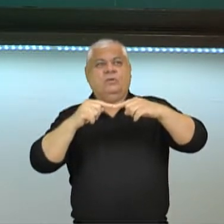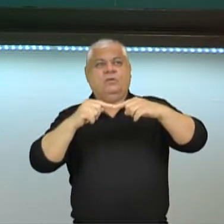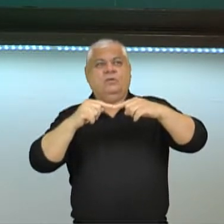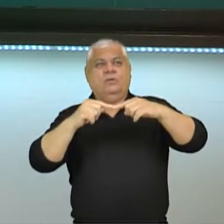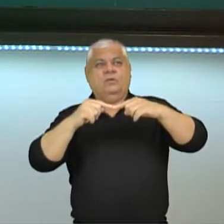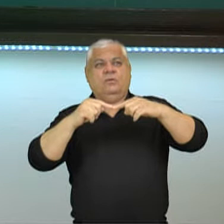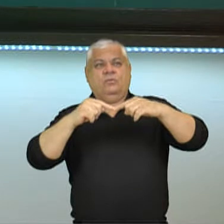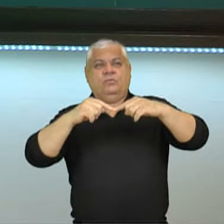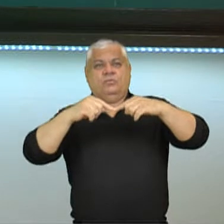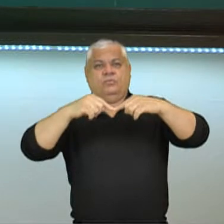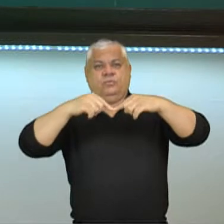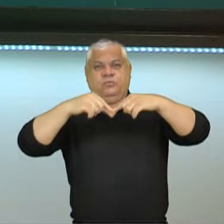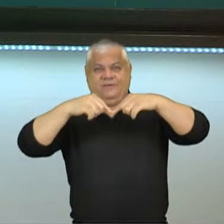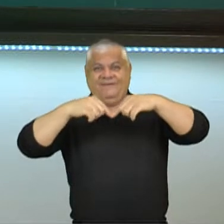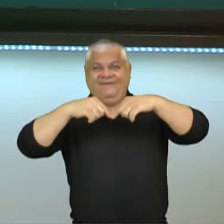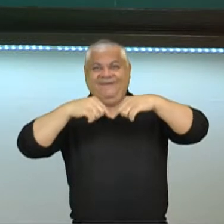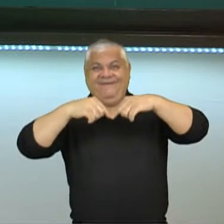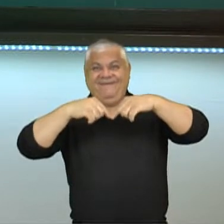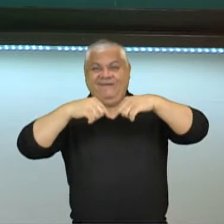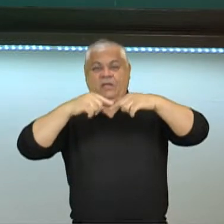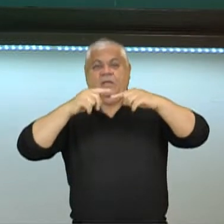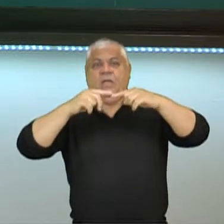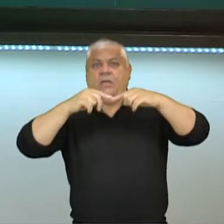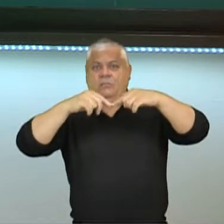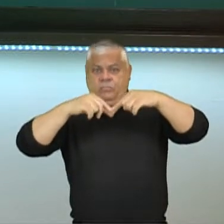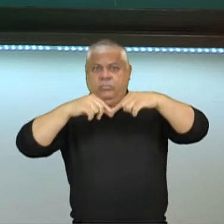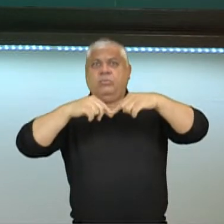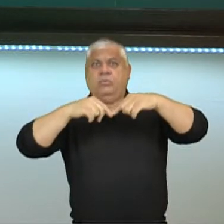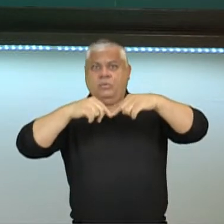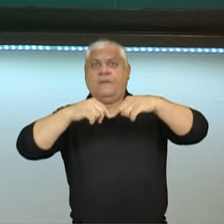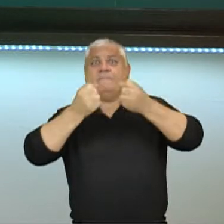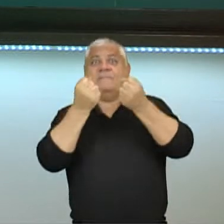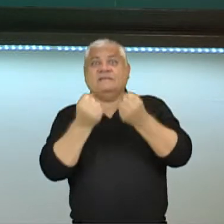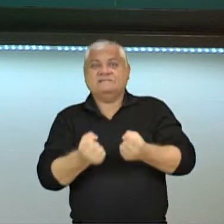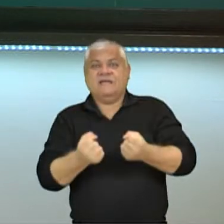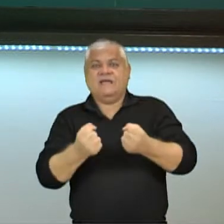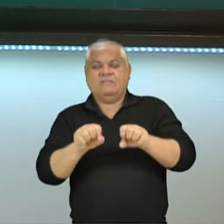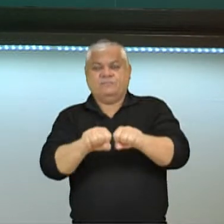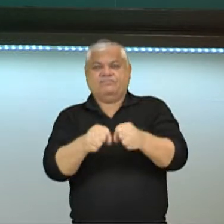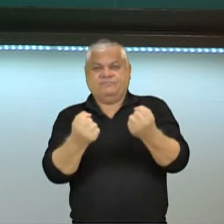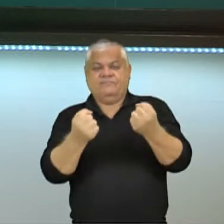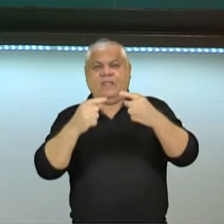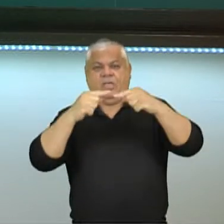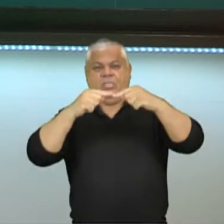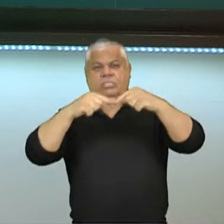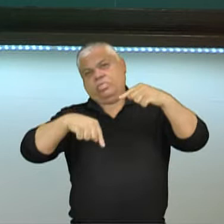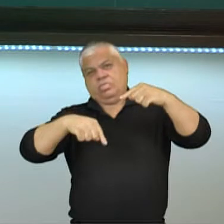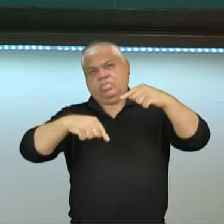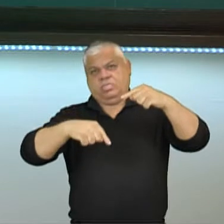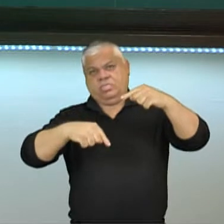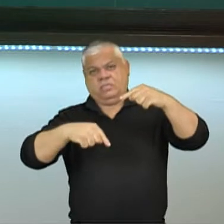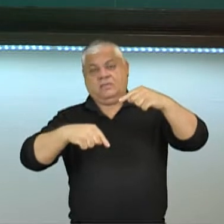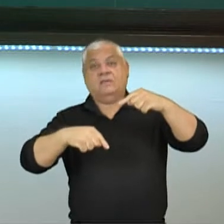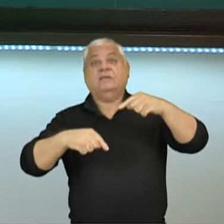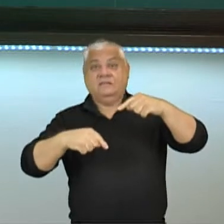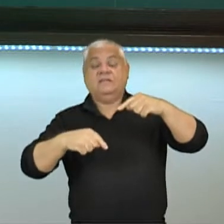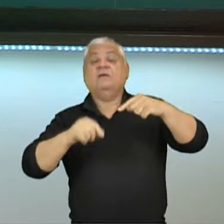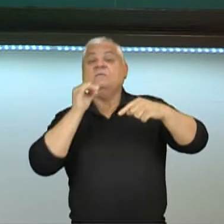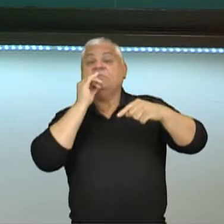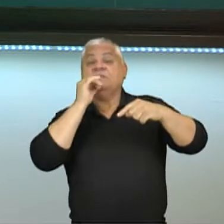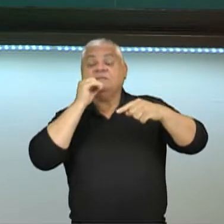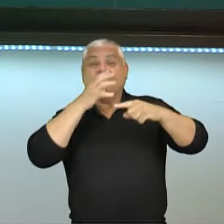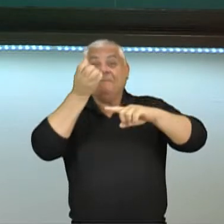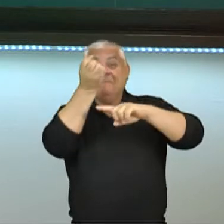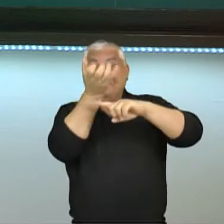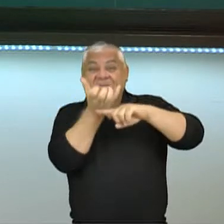água vai fazer o quê? Vai fazer com que essa superfície comece a envergar, comece a ter muito peso até que venha a quebrar. Então o peso em cima sobre o dintel, esse peso